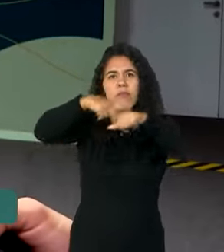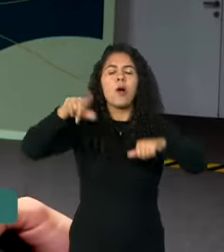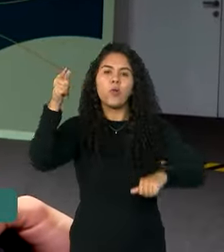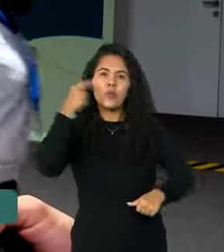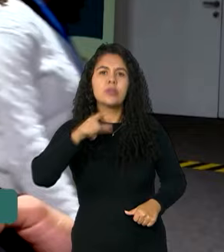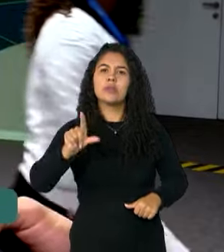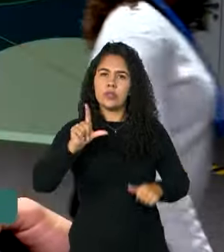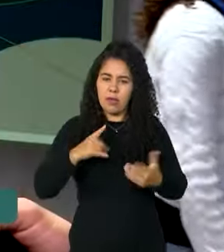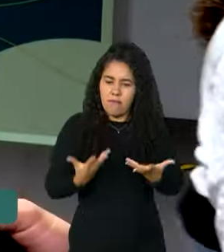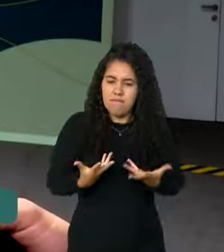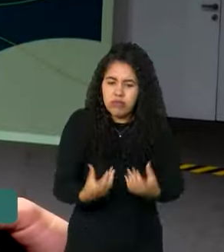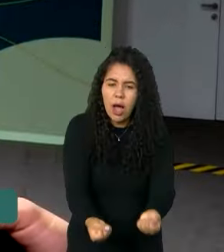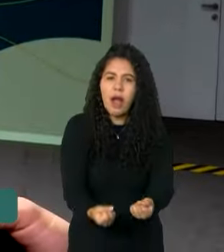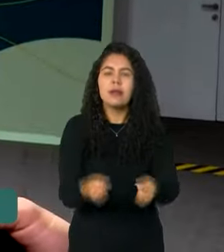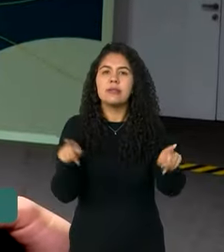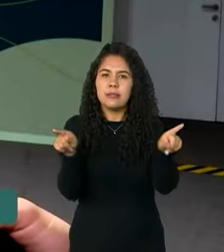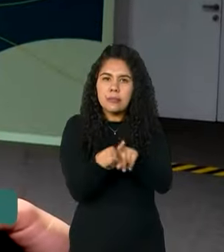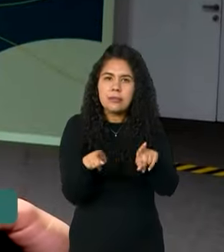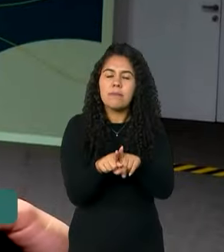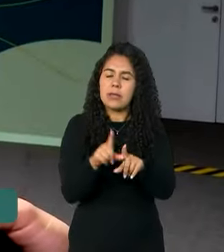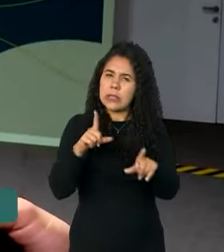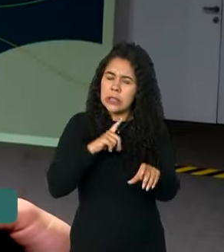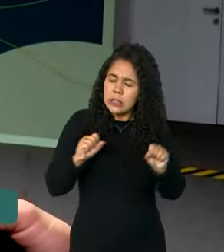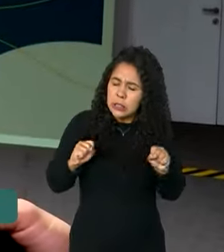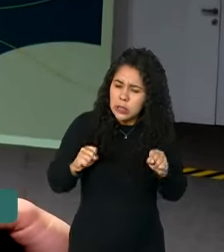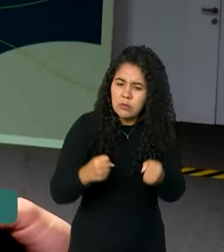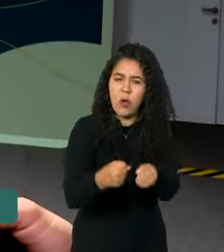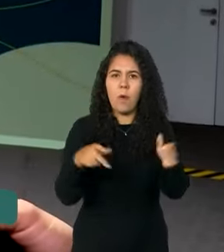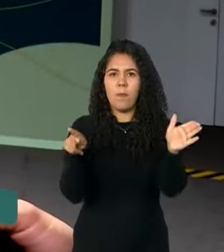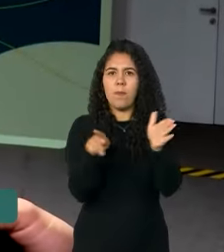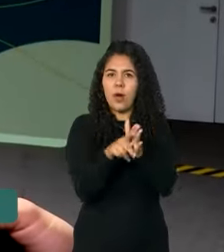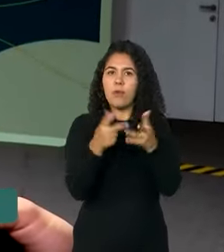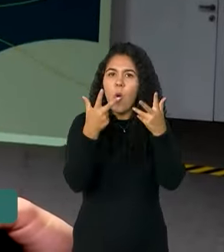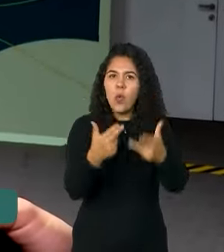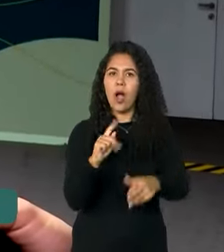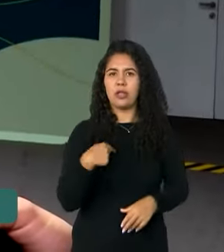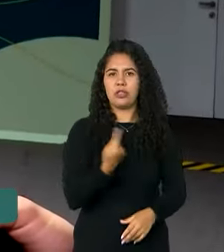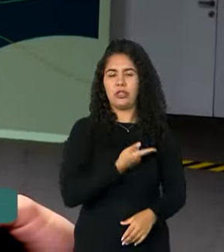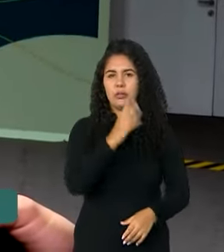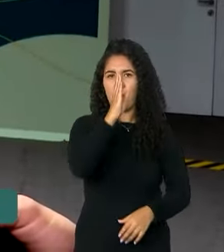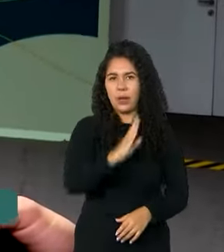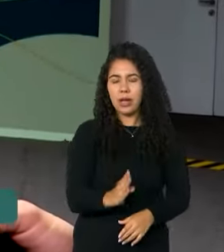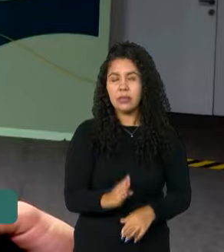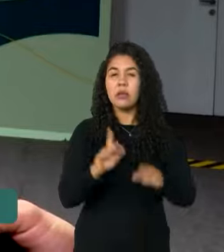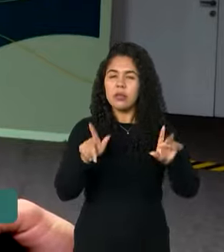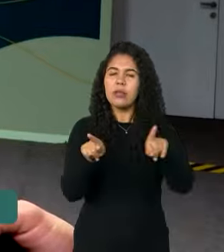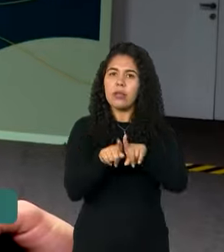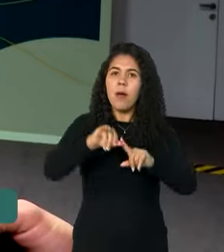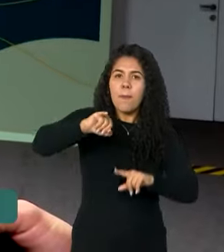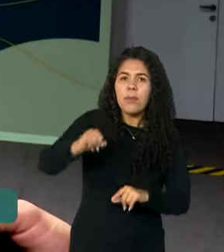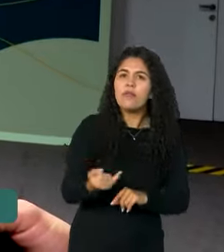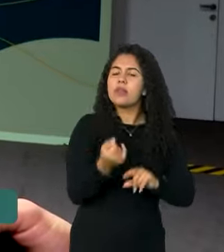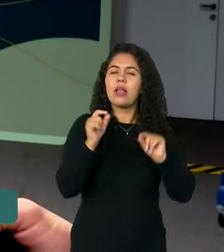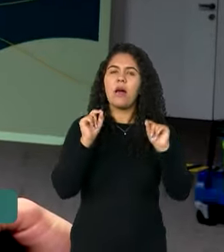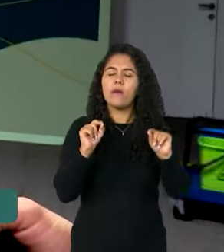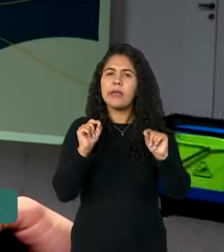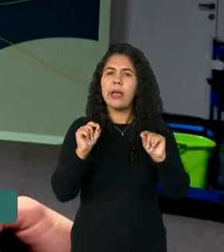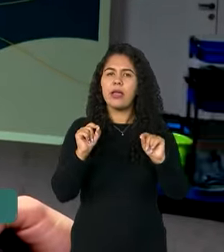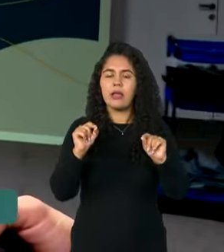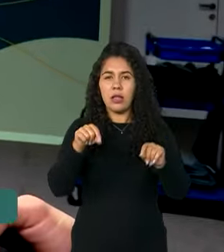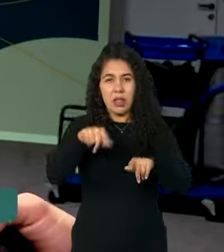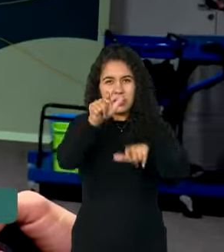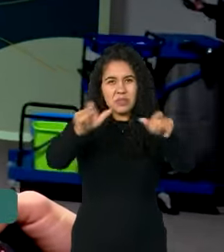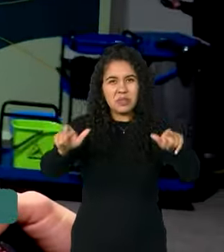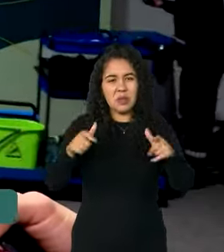de redução ambiciosa, como foi a meta brasileira. E, claro, esse contexto daqueles que estão se